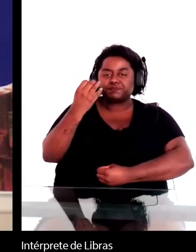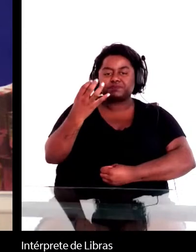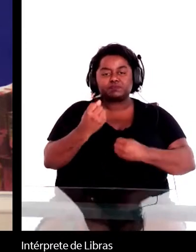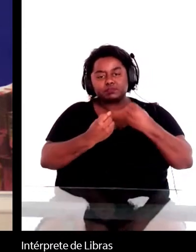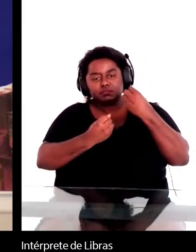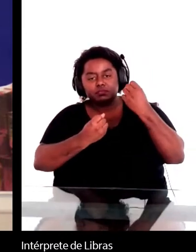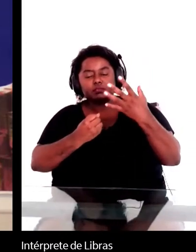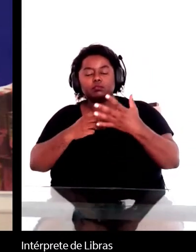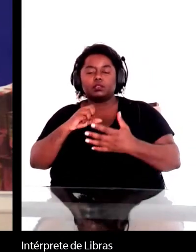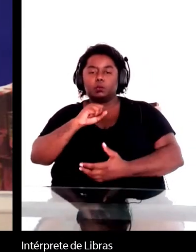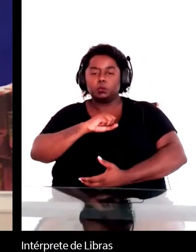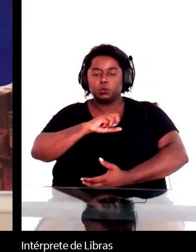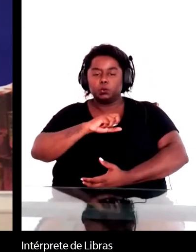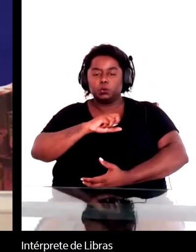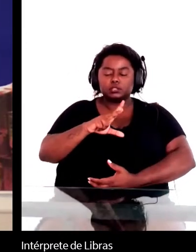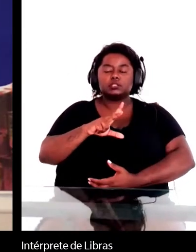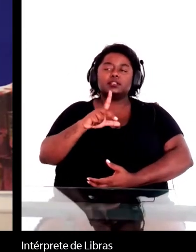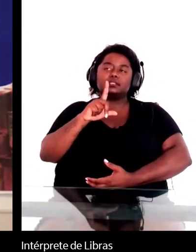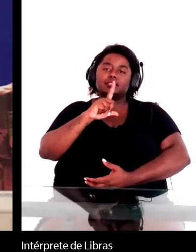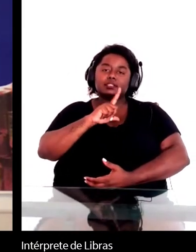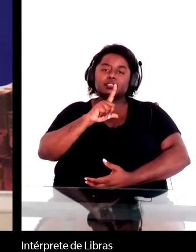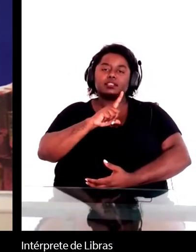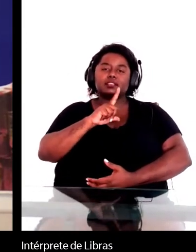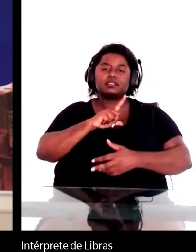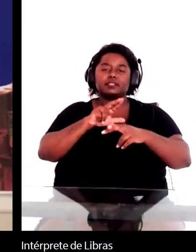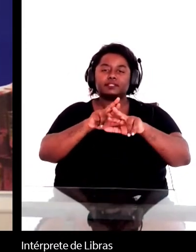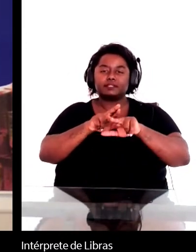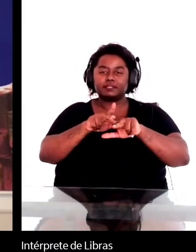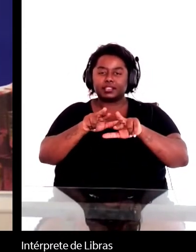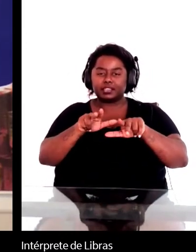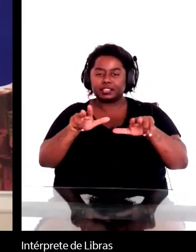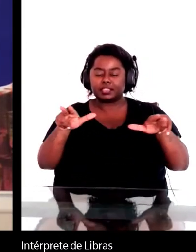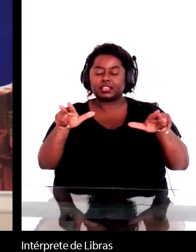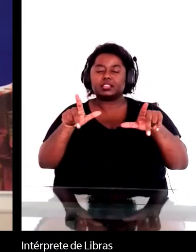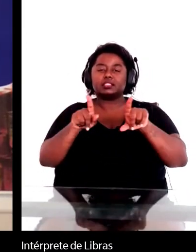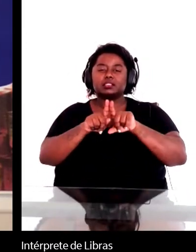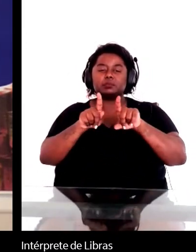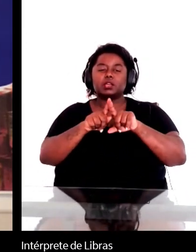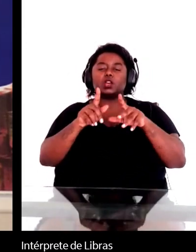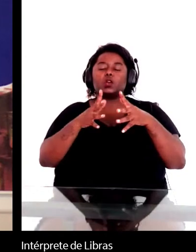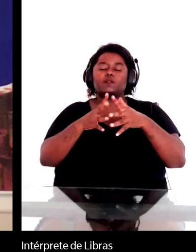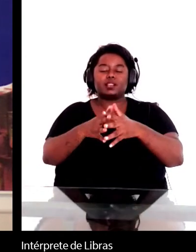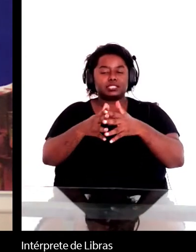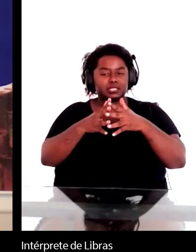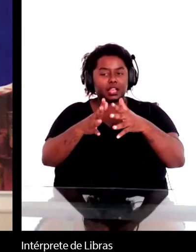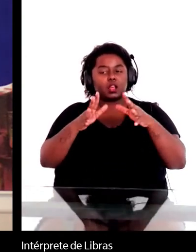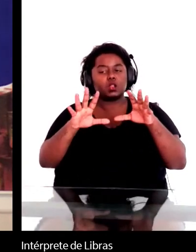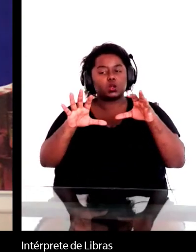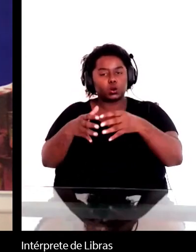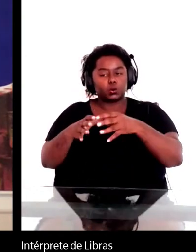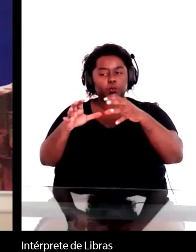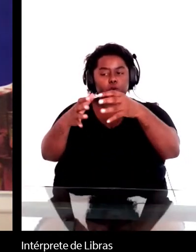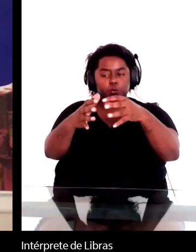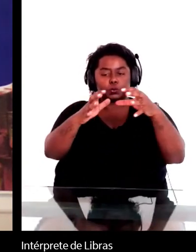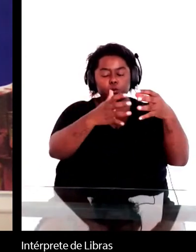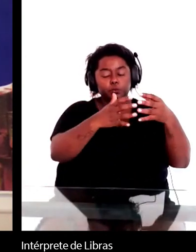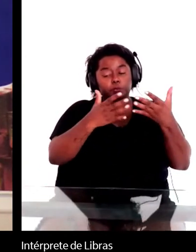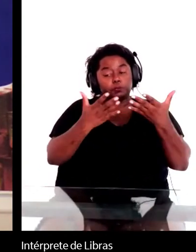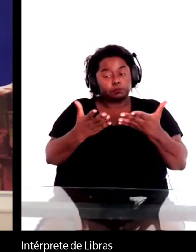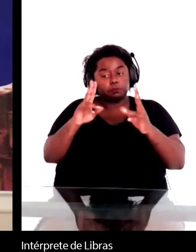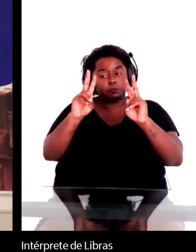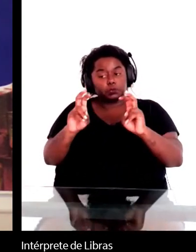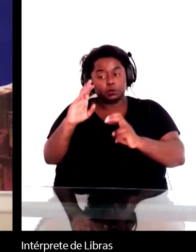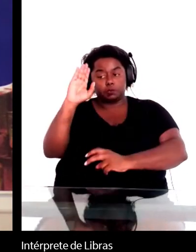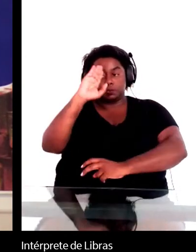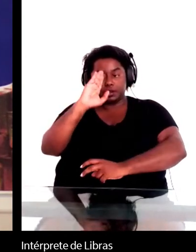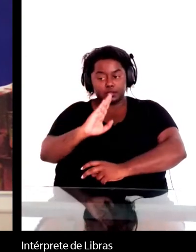uma grande variedade e complexidade desses grupos. Então, na questão brasileira, eu acho